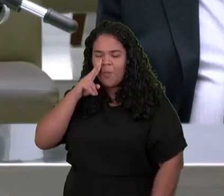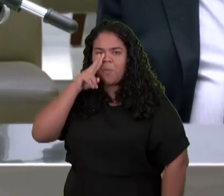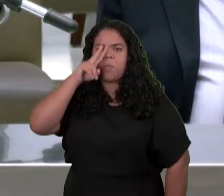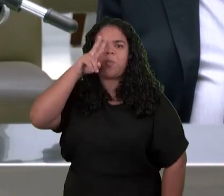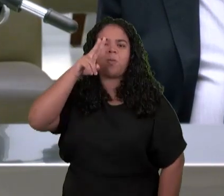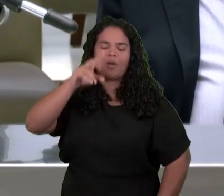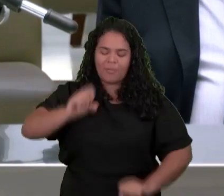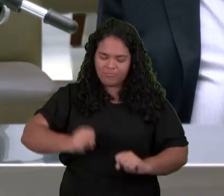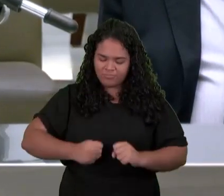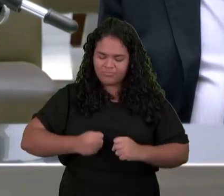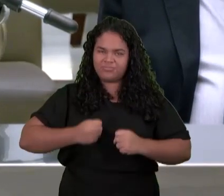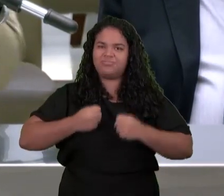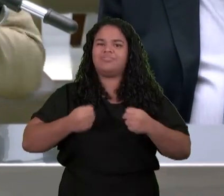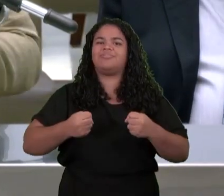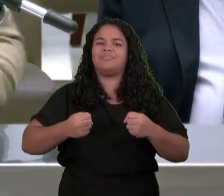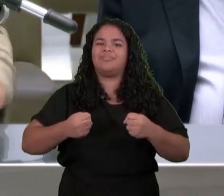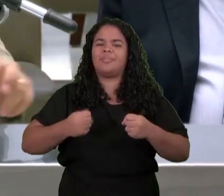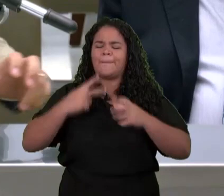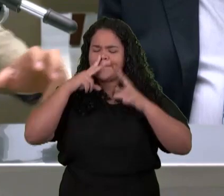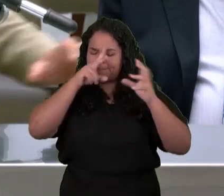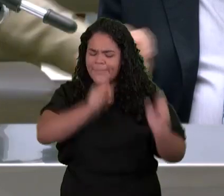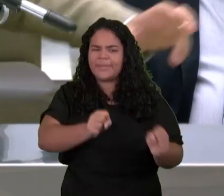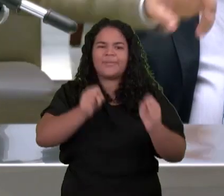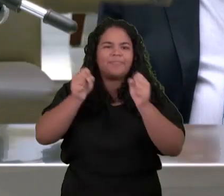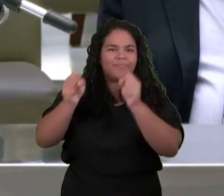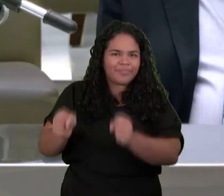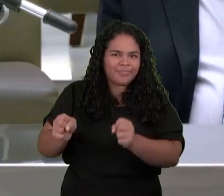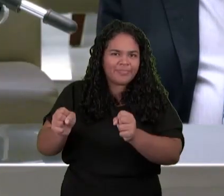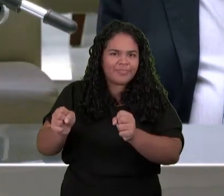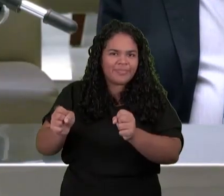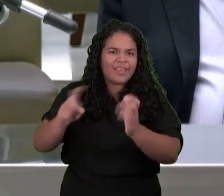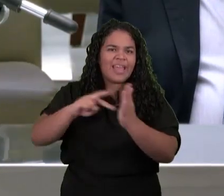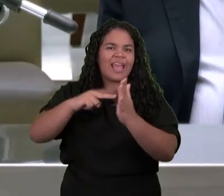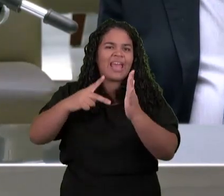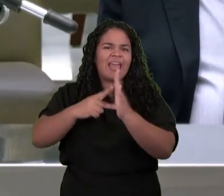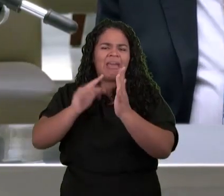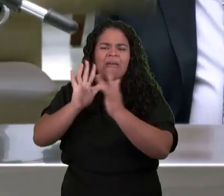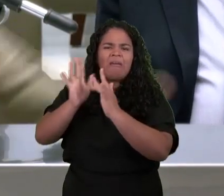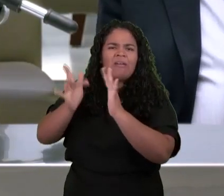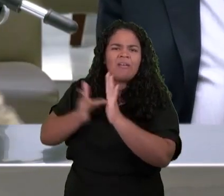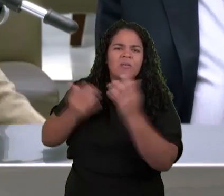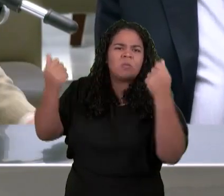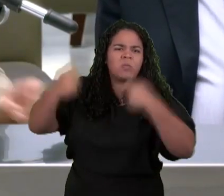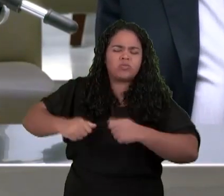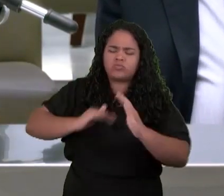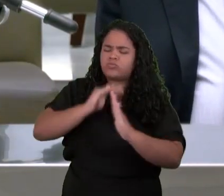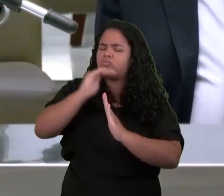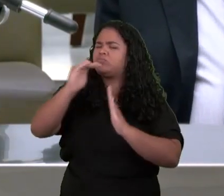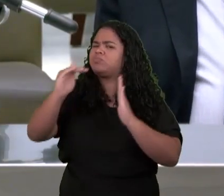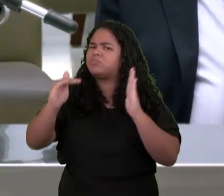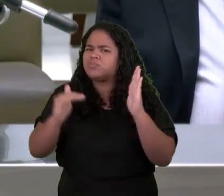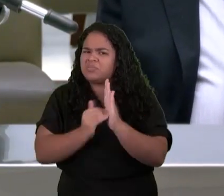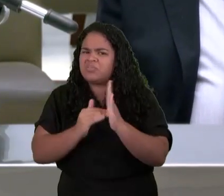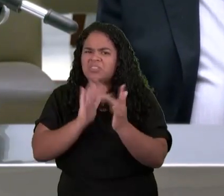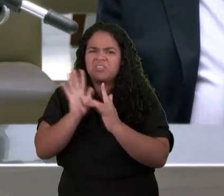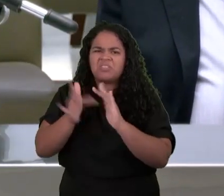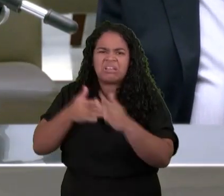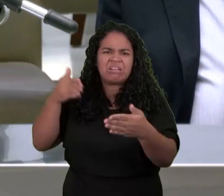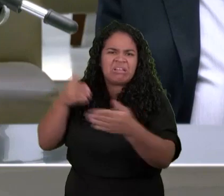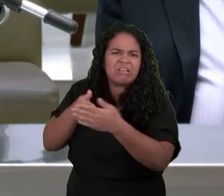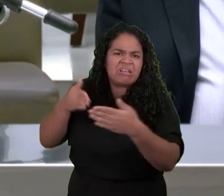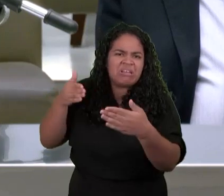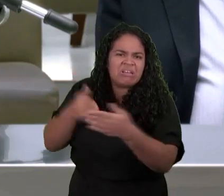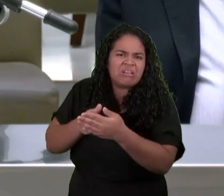Poder Leão Aqui Significa Ele Pode Todas As Coisas Ele Manda Em